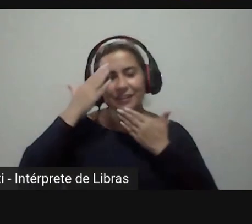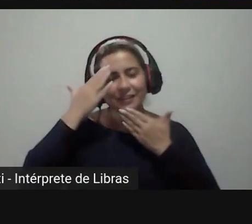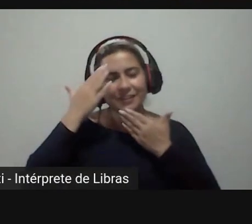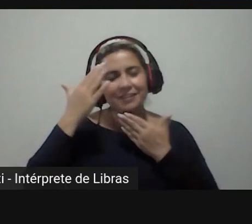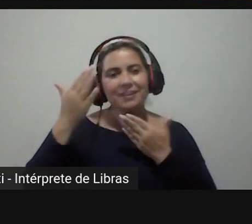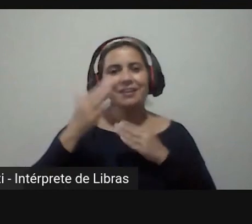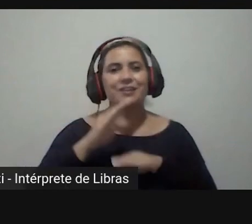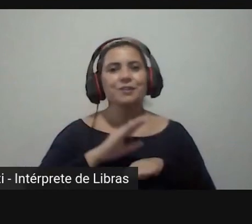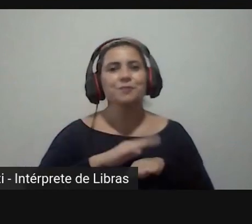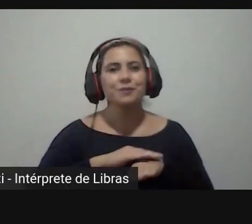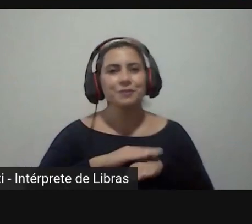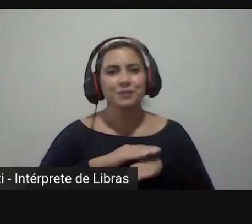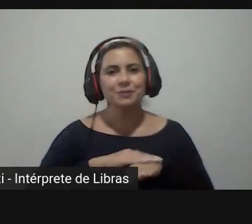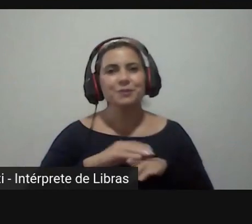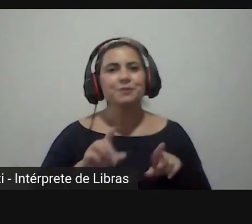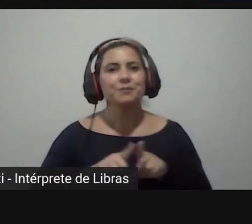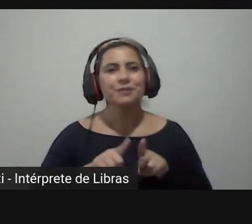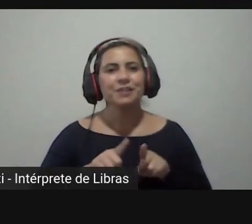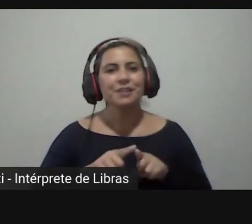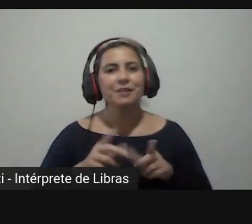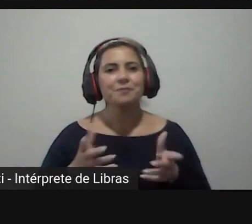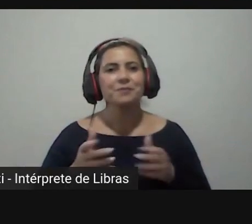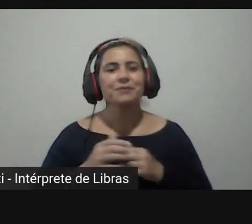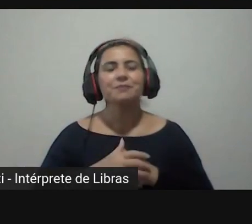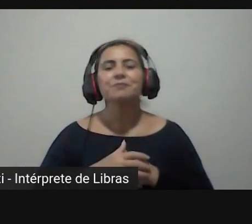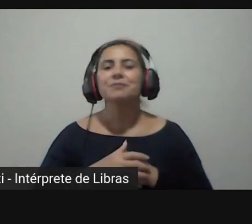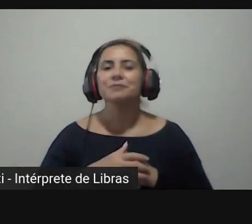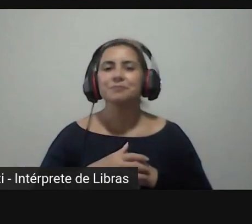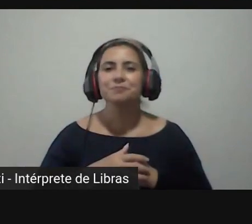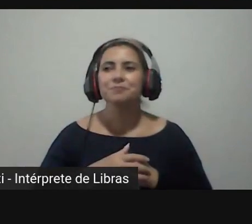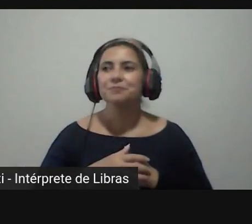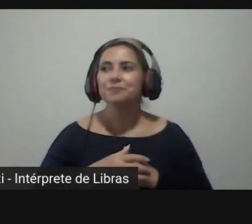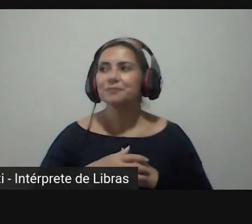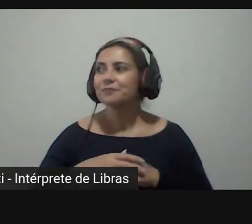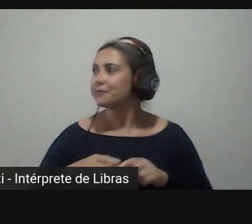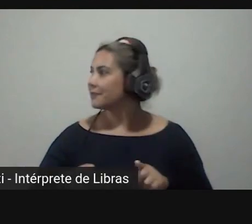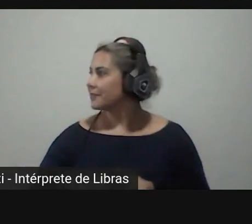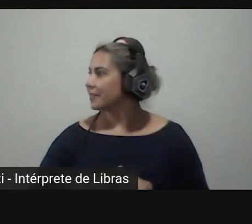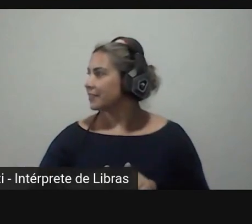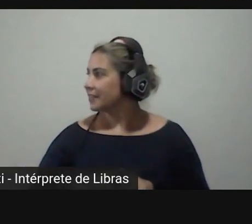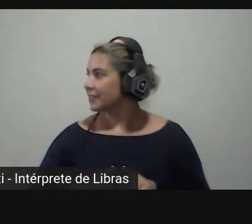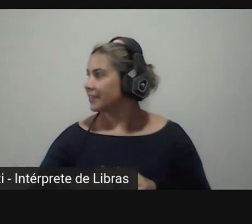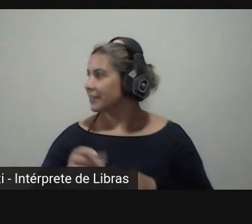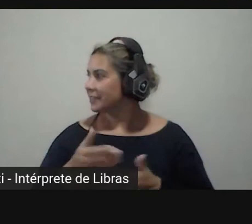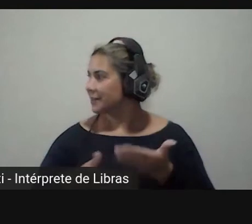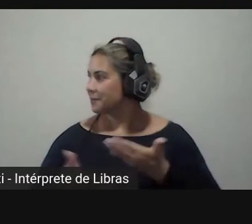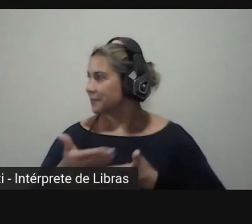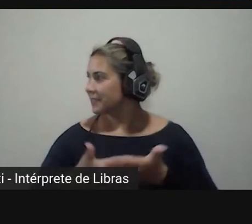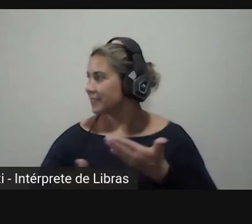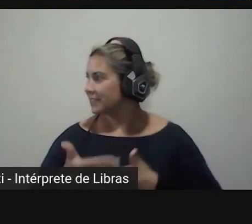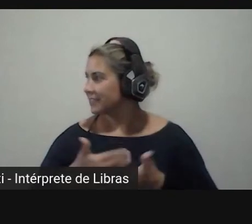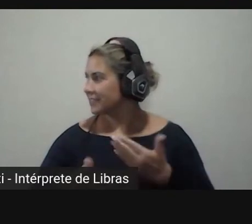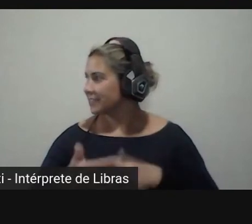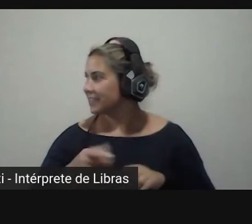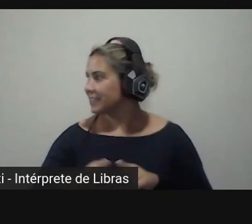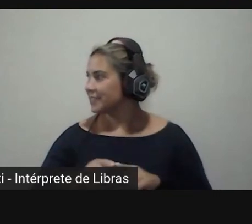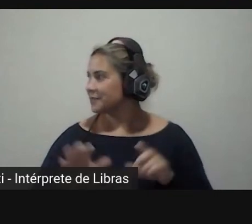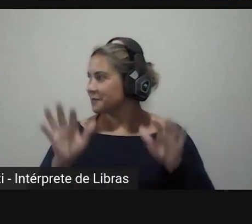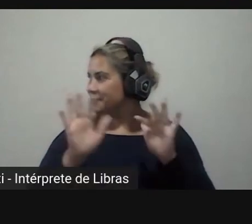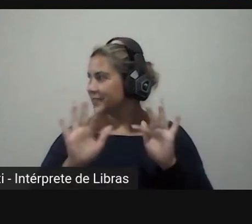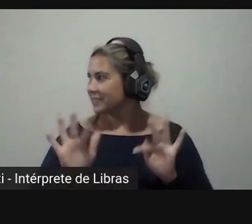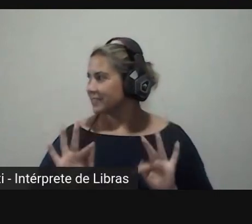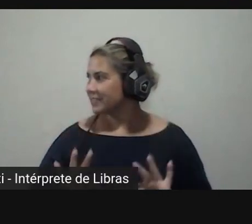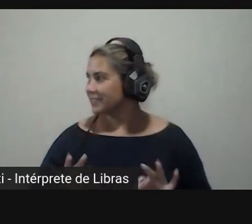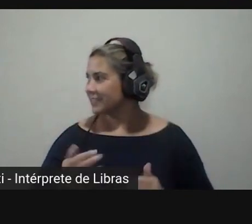e me colocar à disposição e também me somar a felicidade que tenho